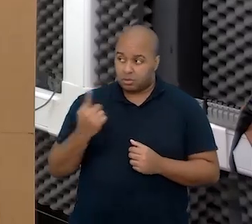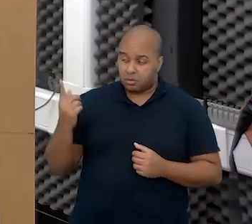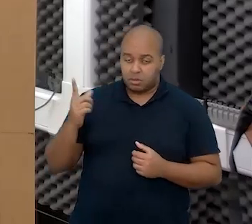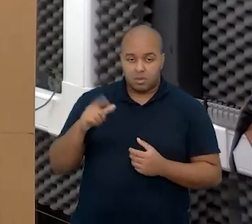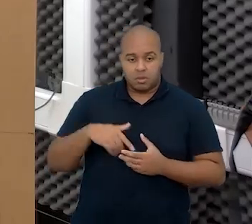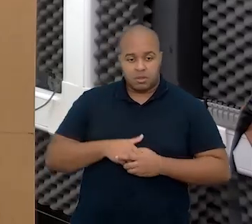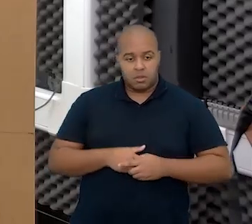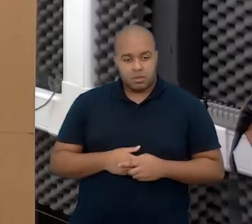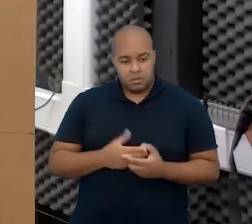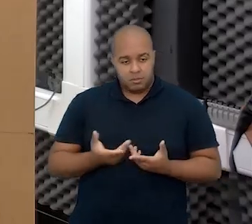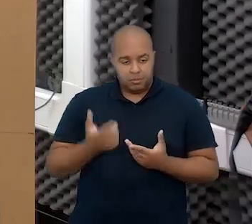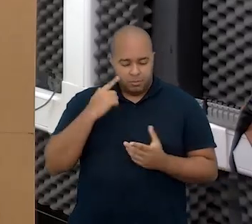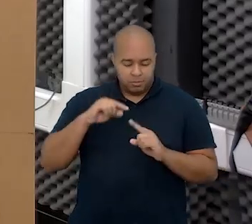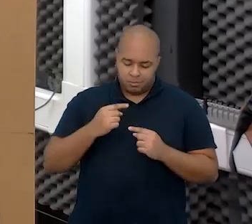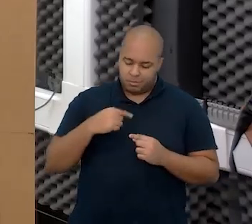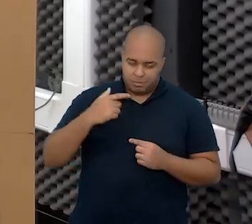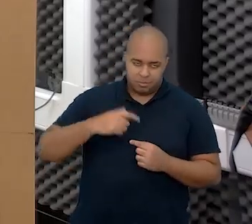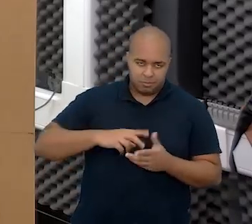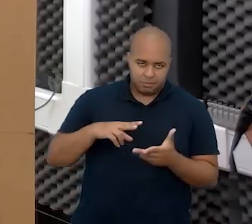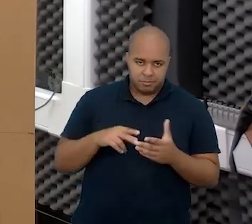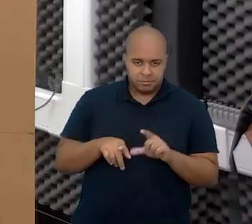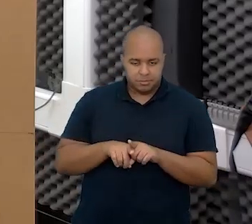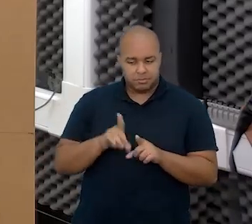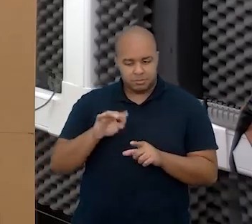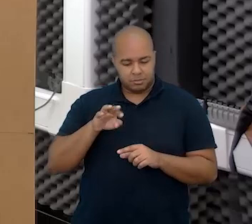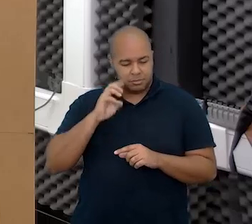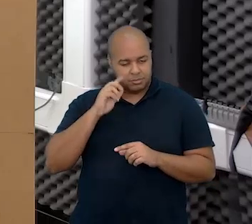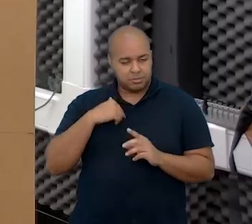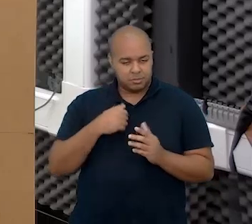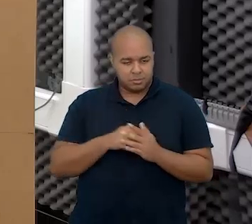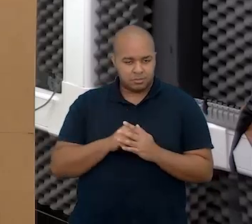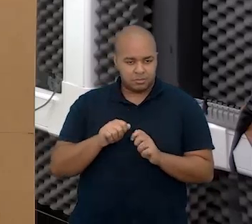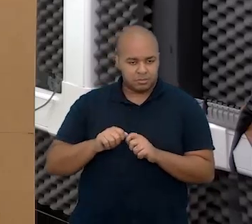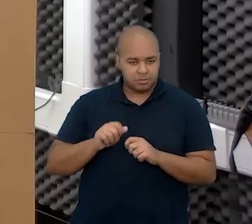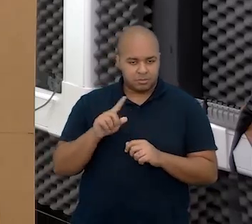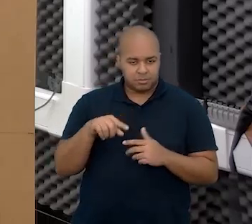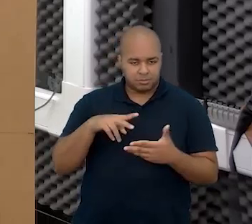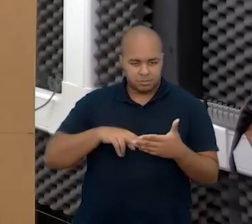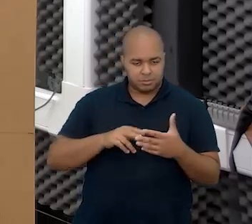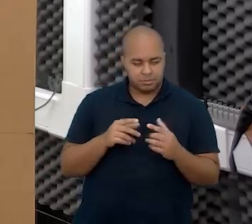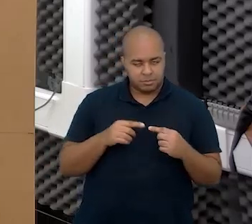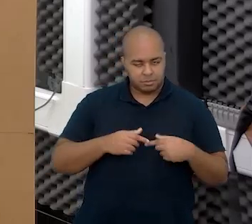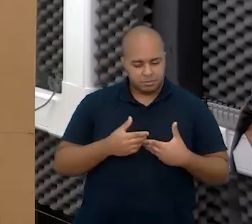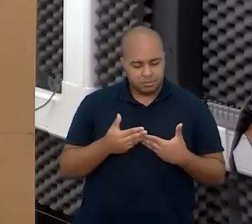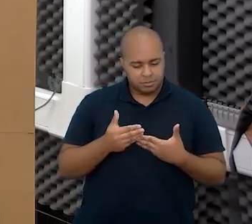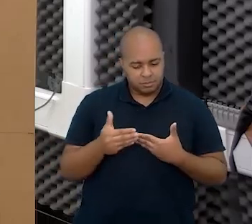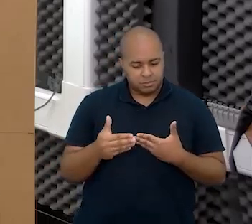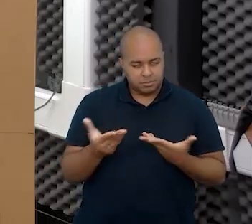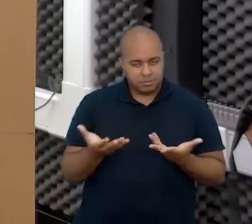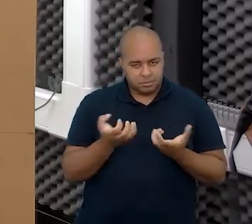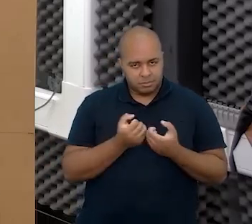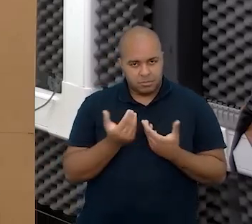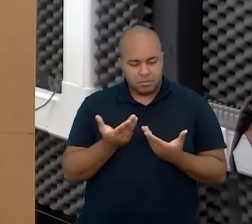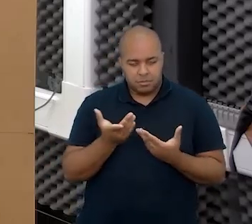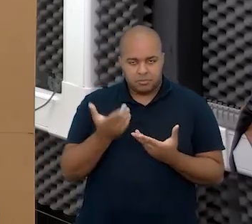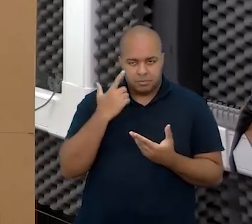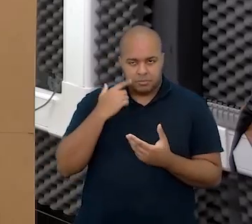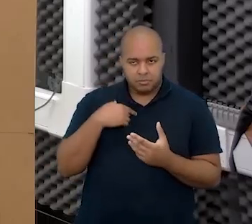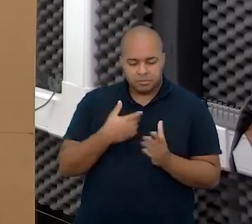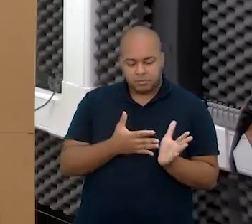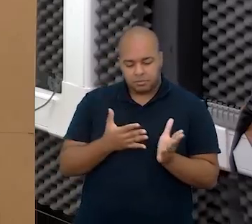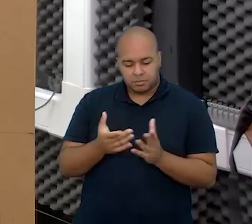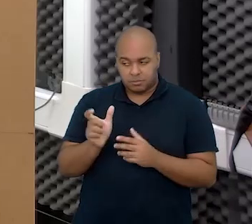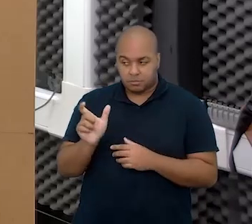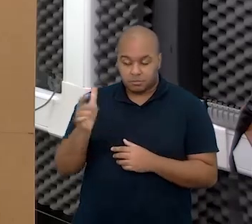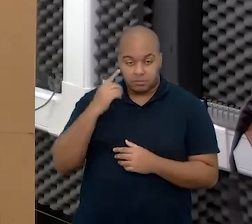a leitura. Mas eu não sou eu, não sou eu nem Débora que faremos essa abertura, essa acolhida hoje. Hoje a gente passa